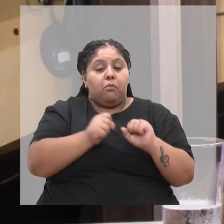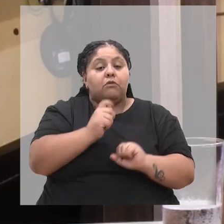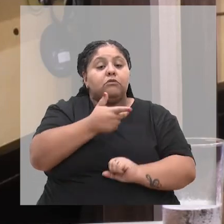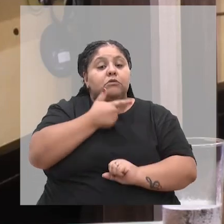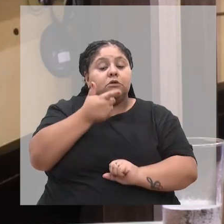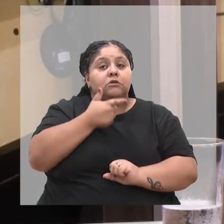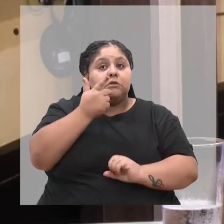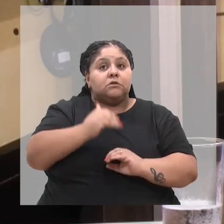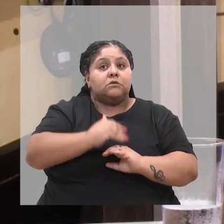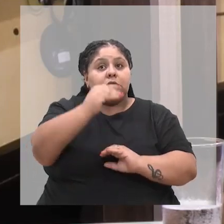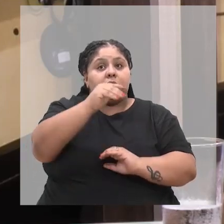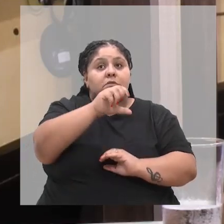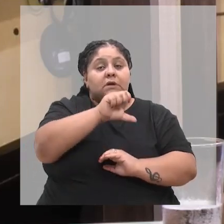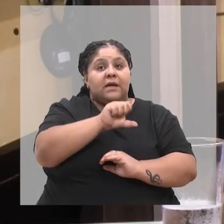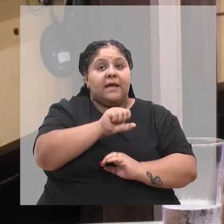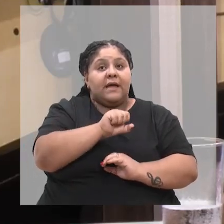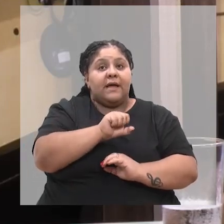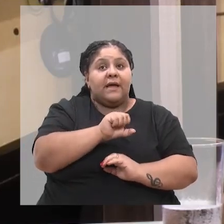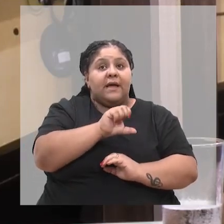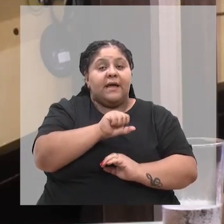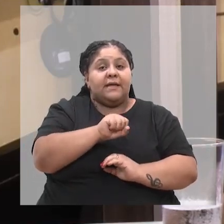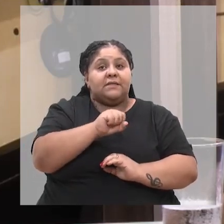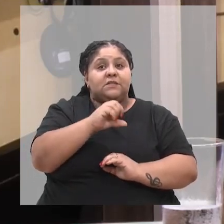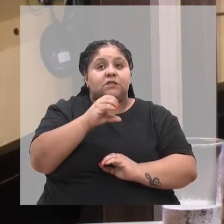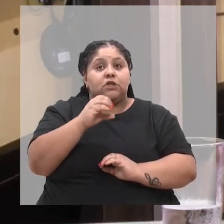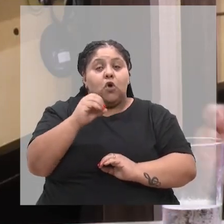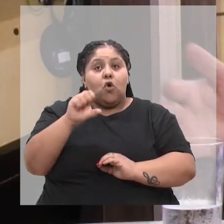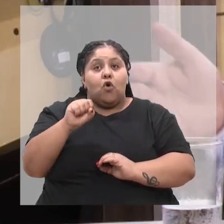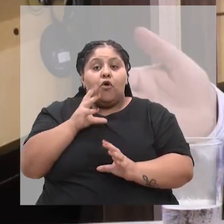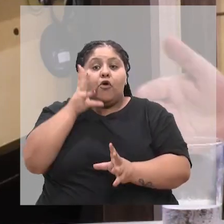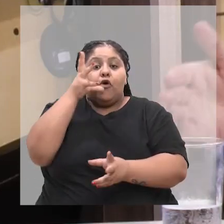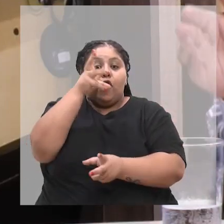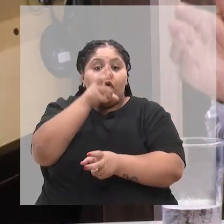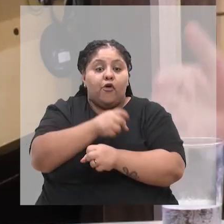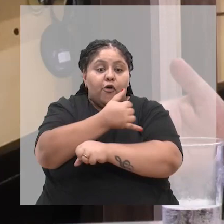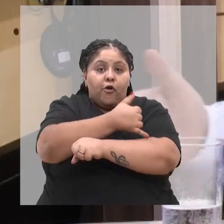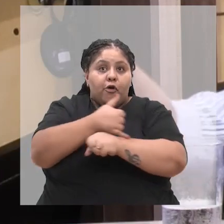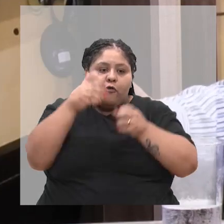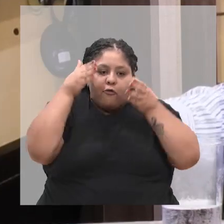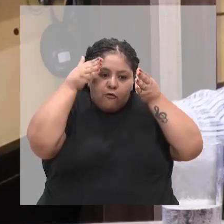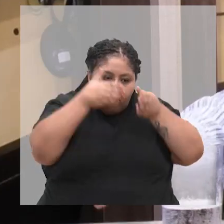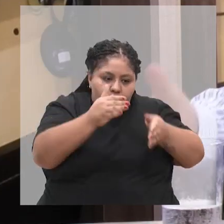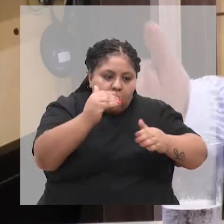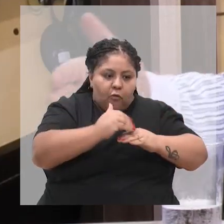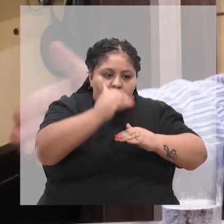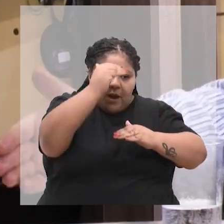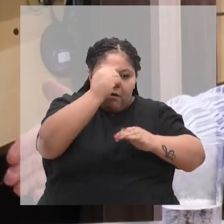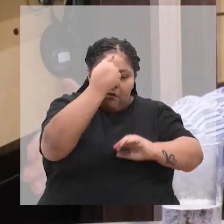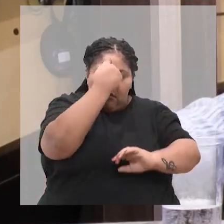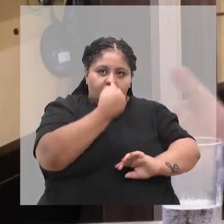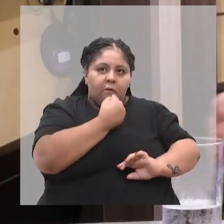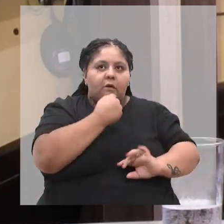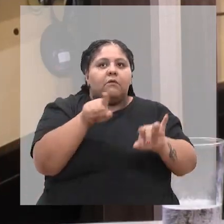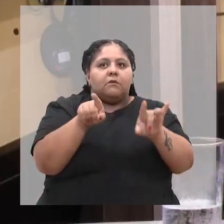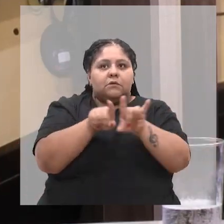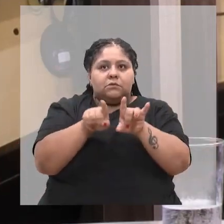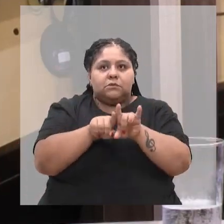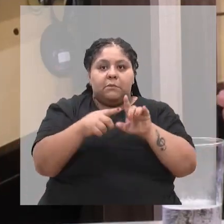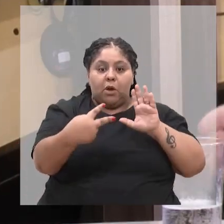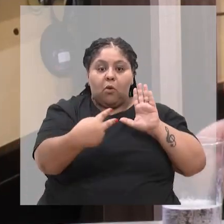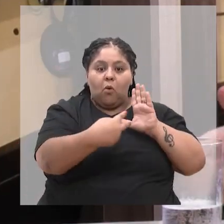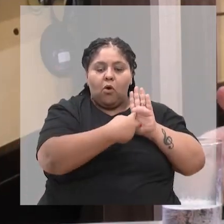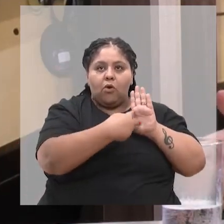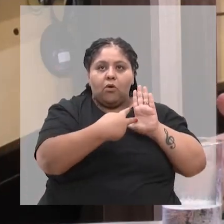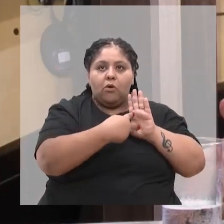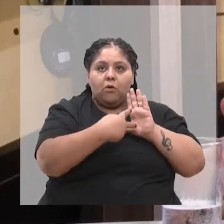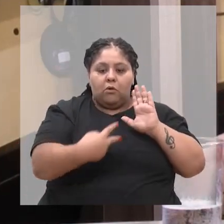segundo bloco, acho que poderíamos falar até mais da SOS Animal, que, digamos assim, passou a ser o seu foco maior de dedicação e